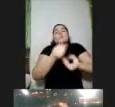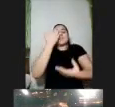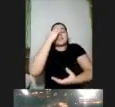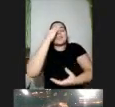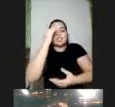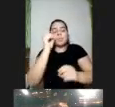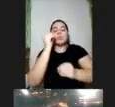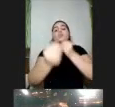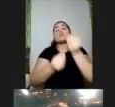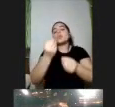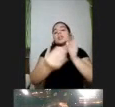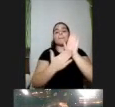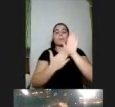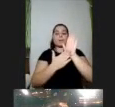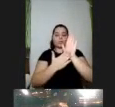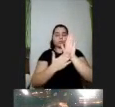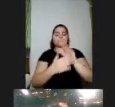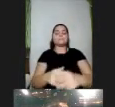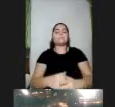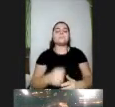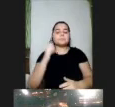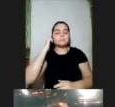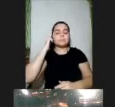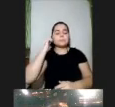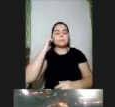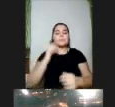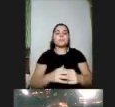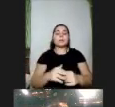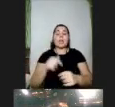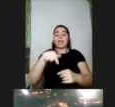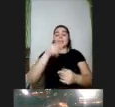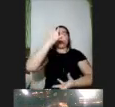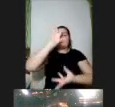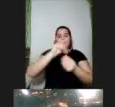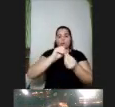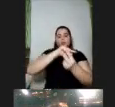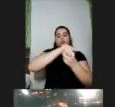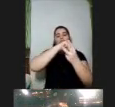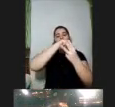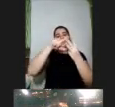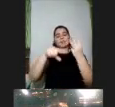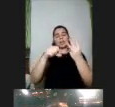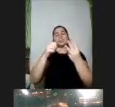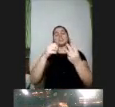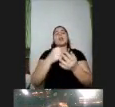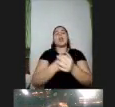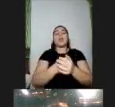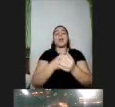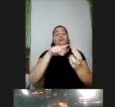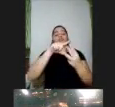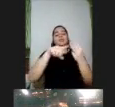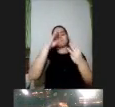trazido aqui e aí aqui eu trouxe uma síntese desses três princípios do desenho universal para